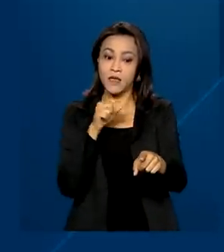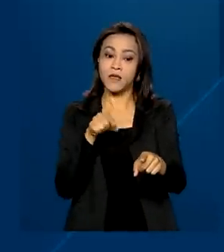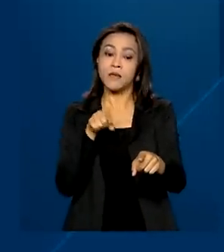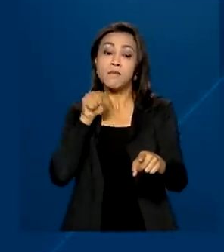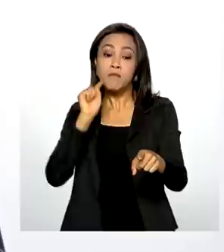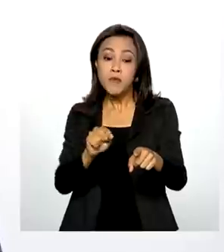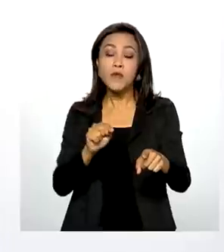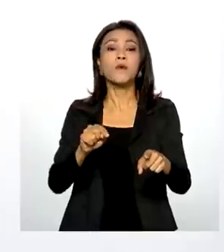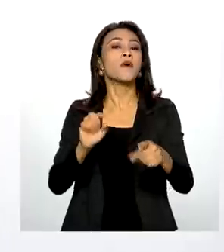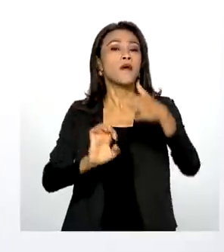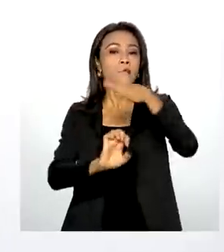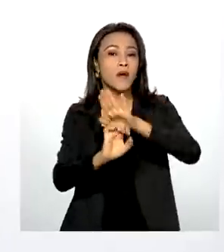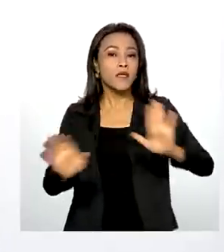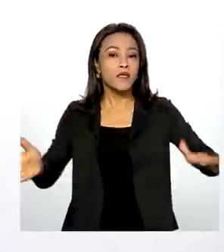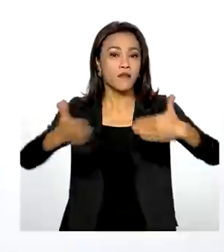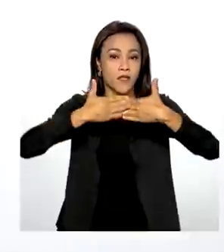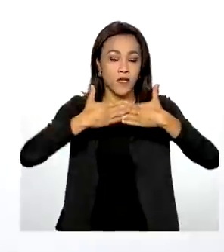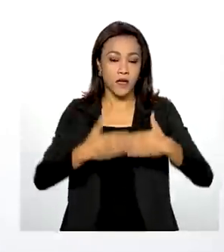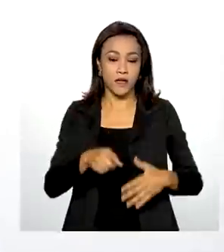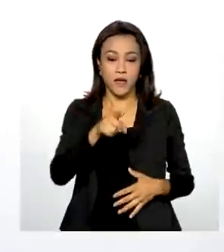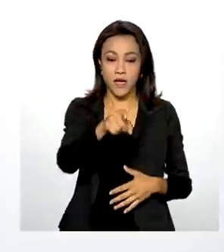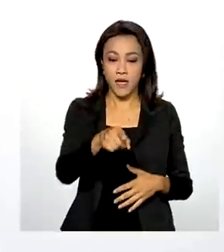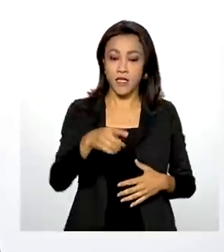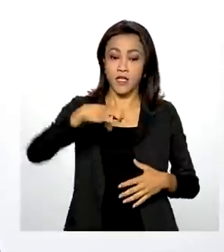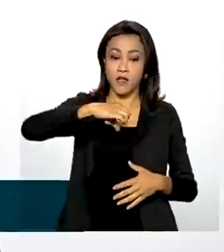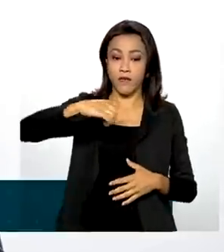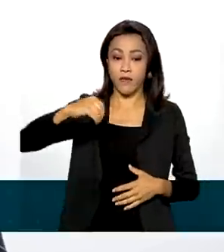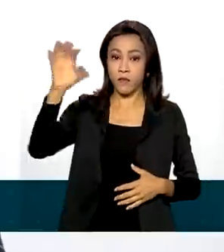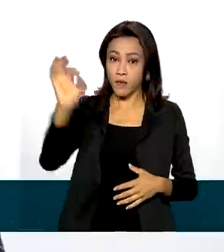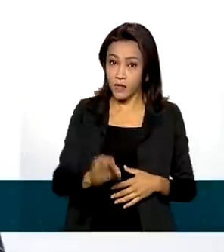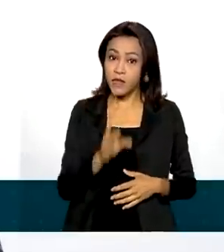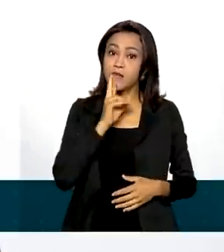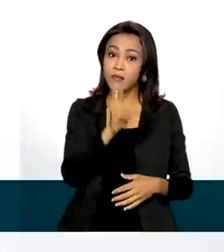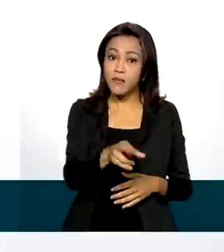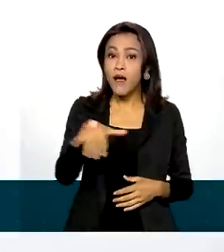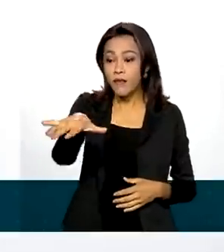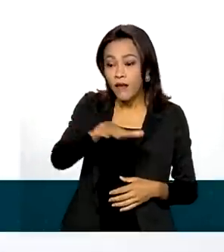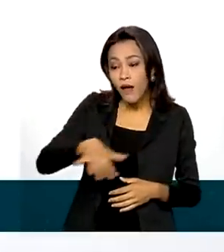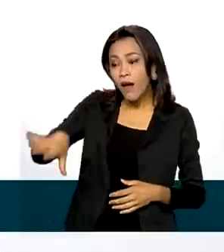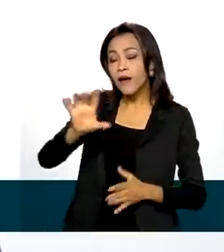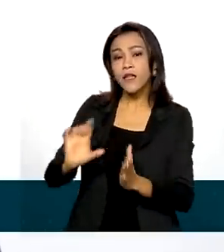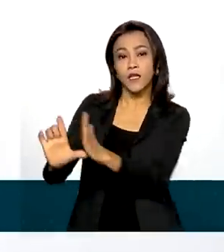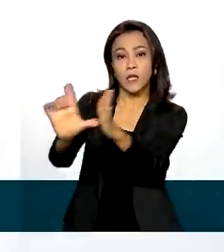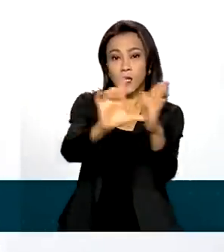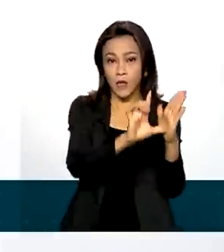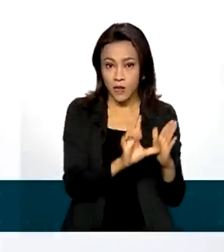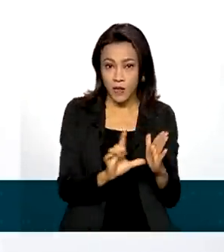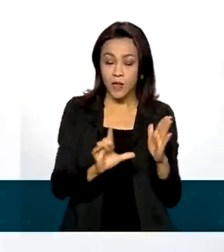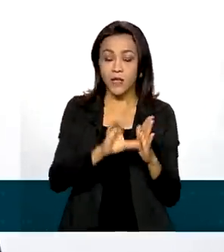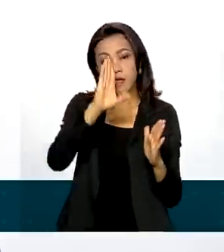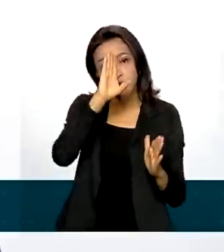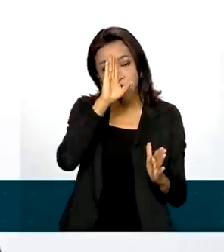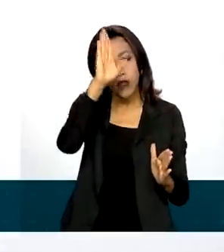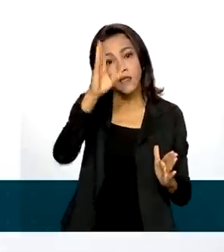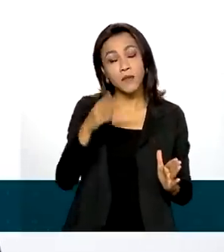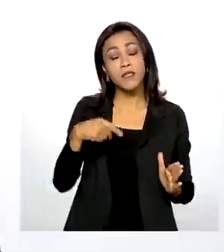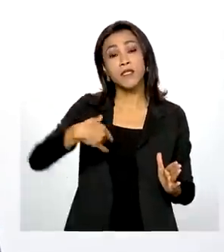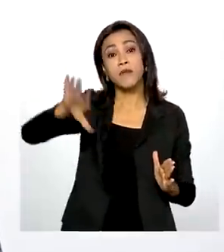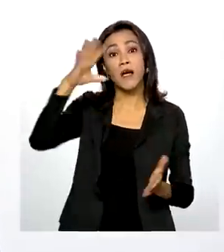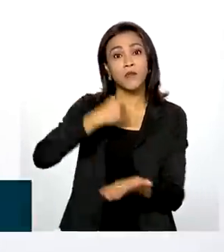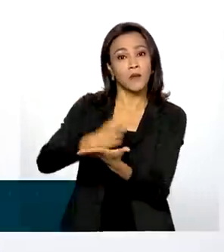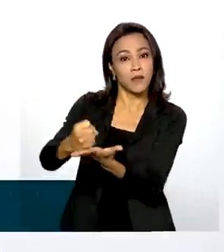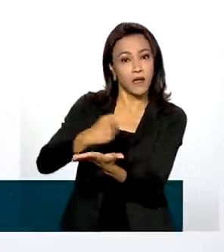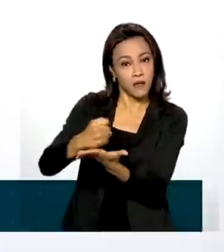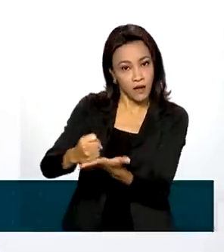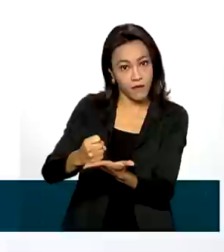fechadas. 90% desse resultado estava concentrado no varejo, principalmente naquelas atividades que mais empregavam,